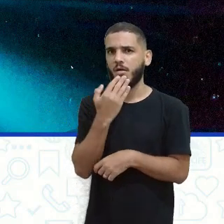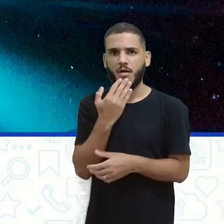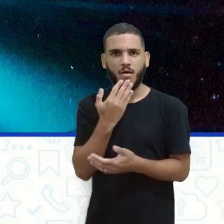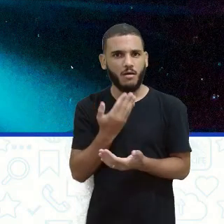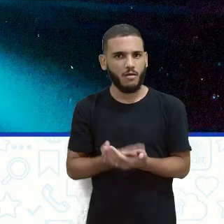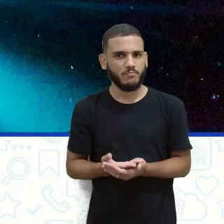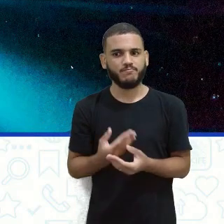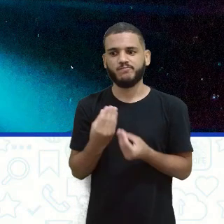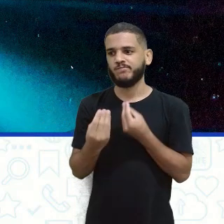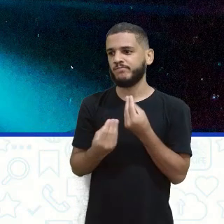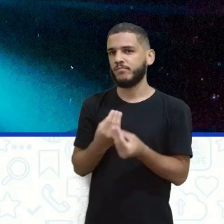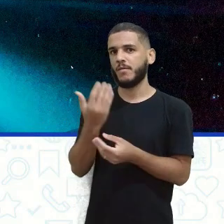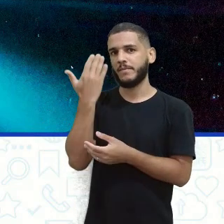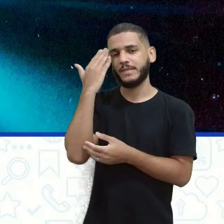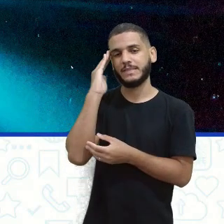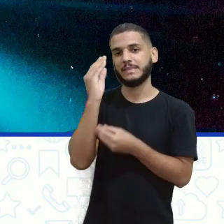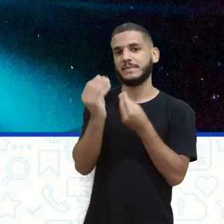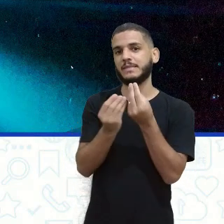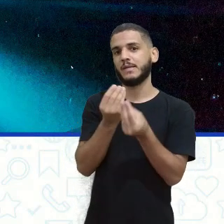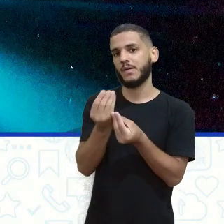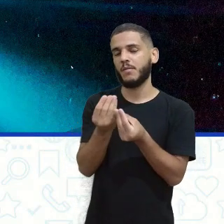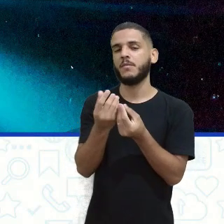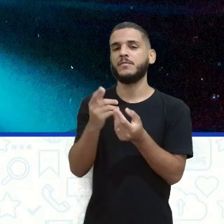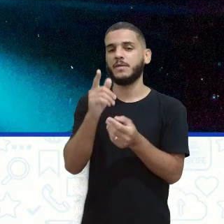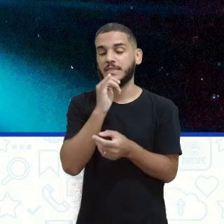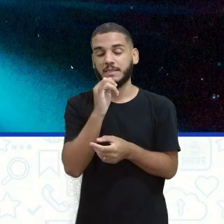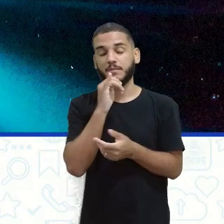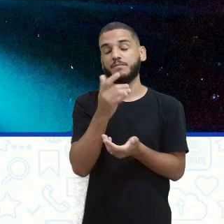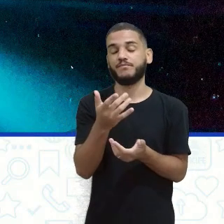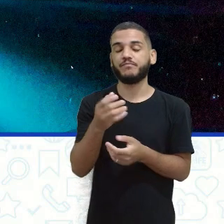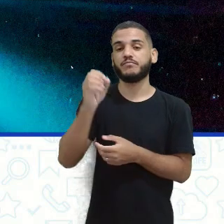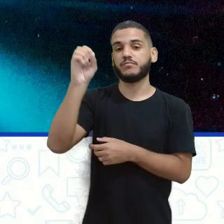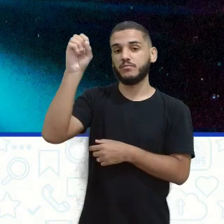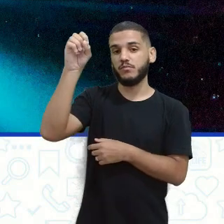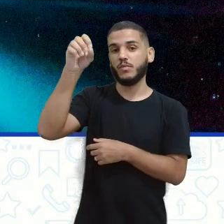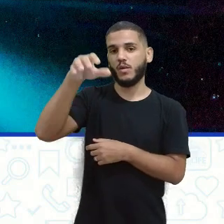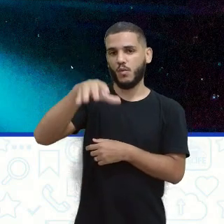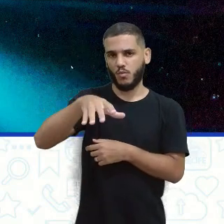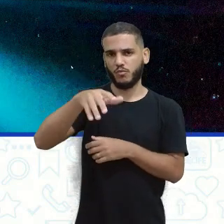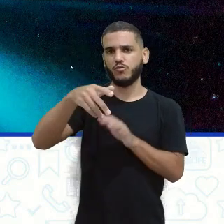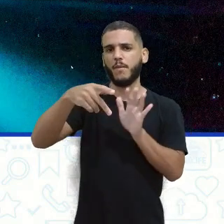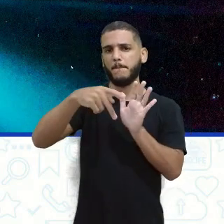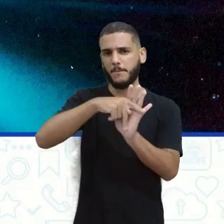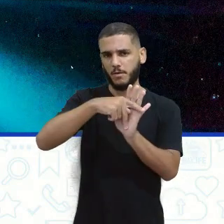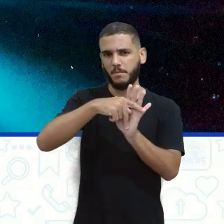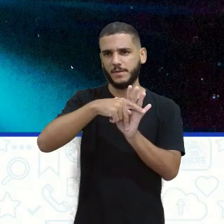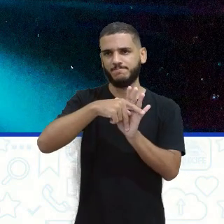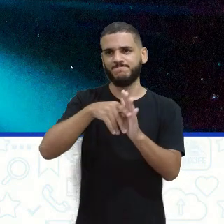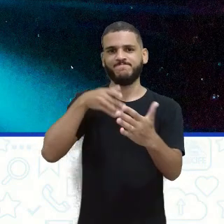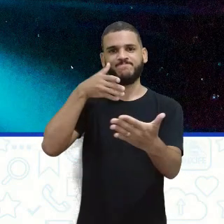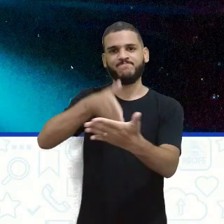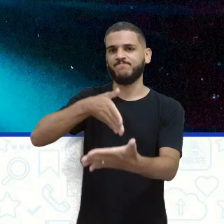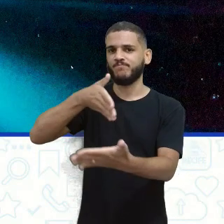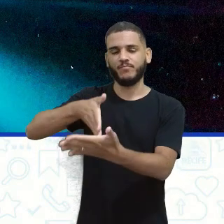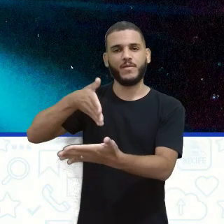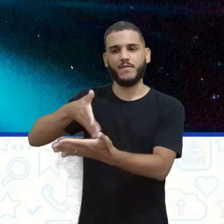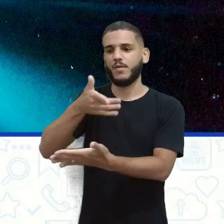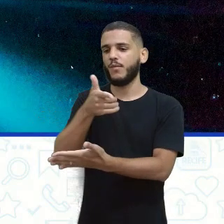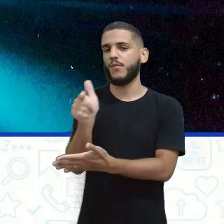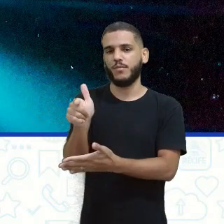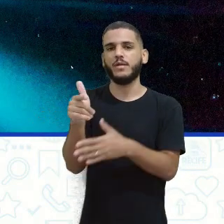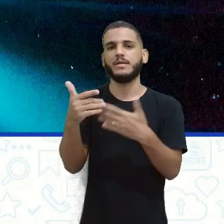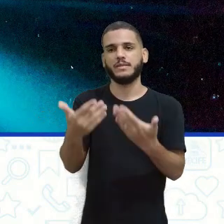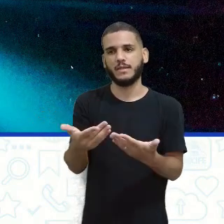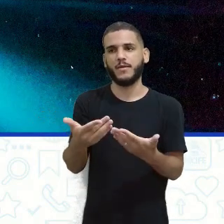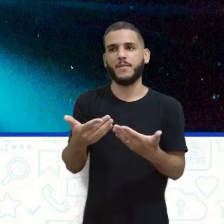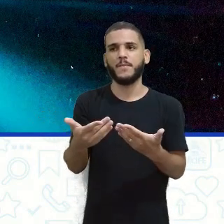Mas a gente precisa entender o seguinte, ó. Os raios de luz de uma fonte não interferem nos raios de outra. Então,